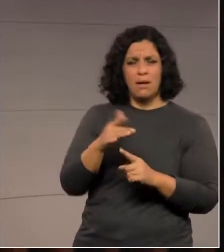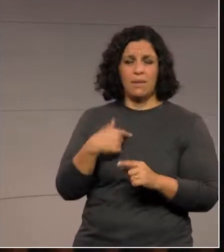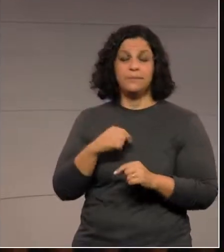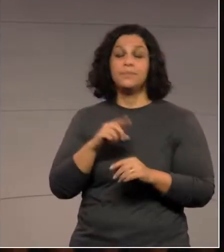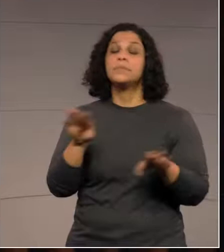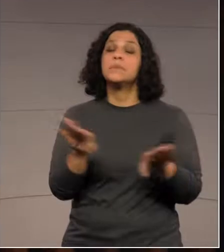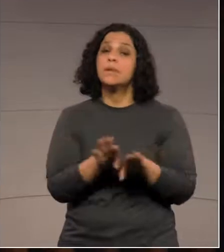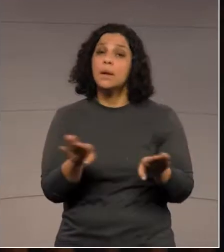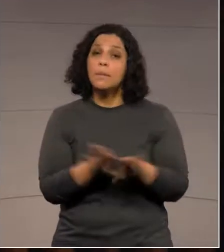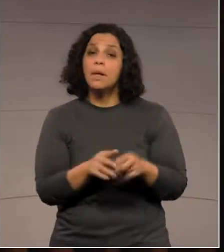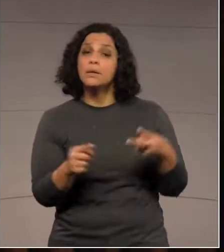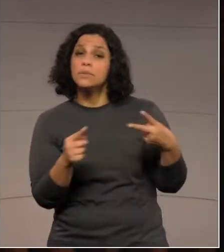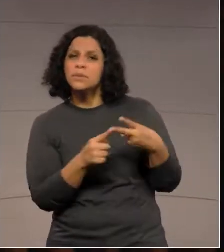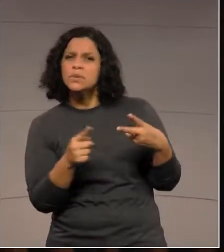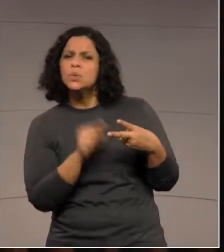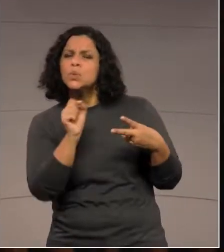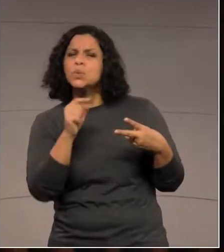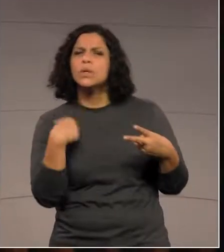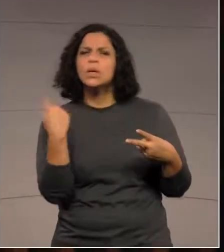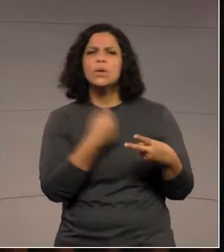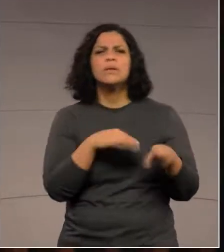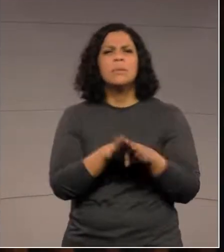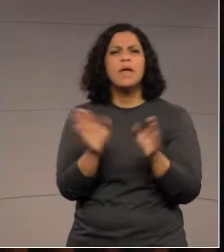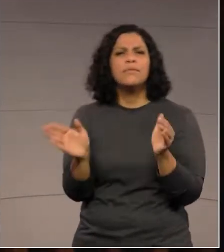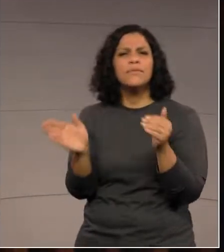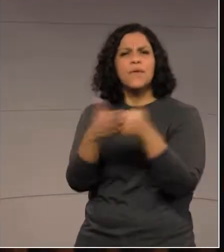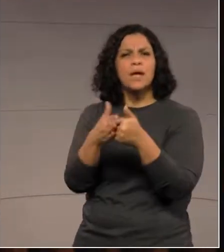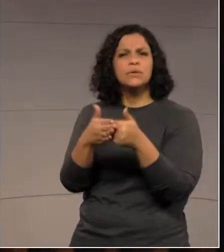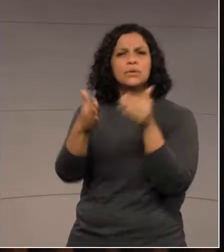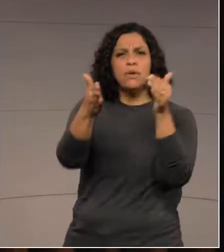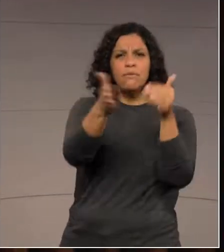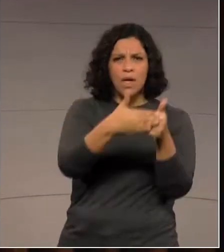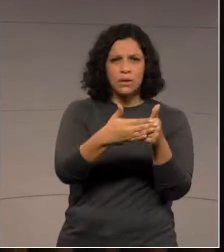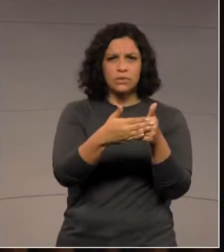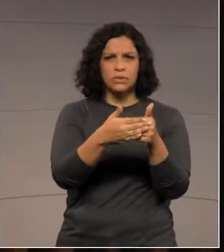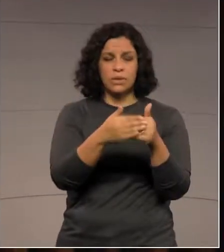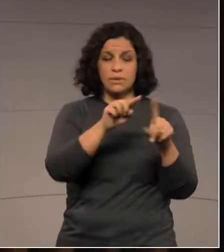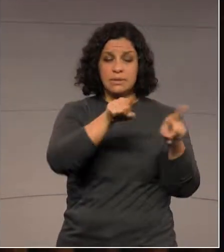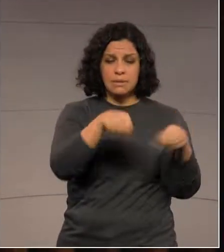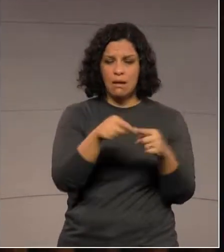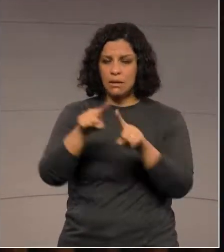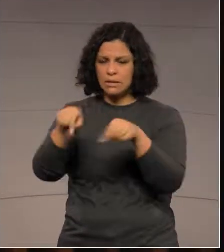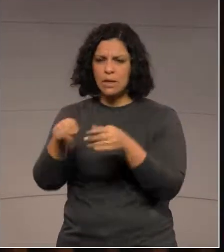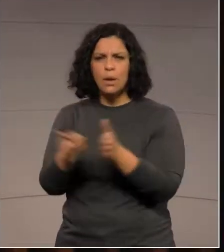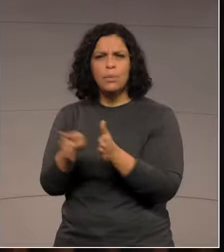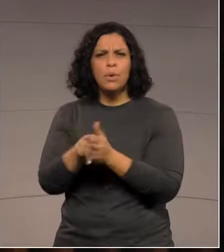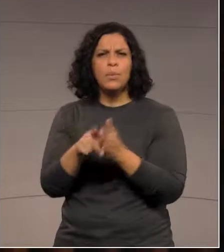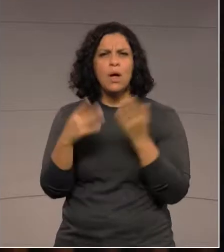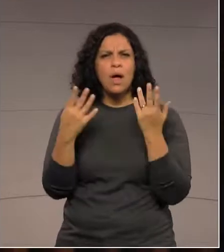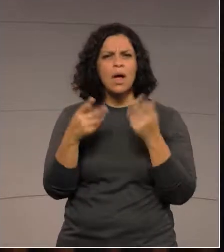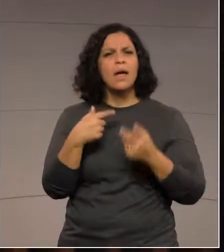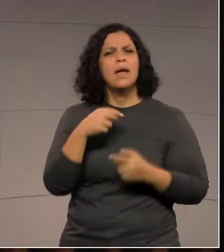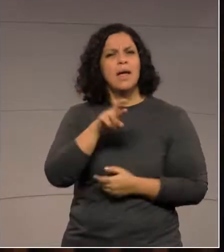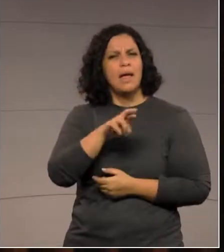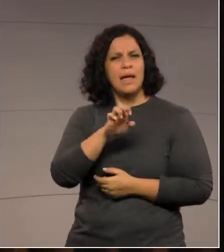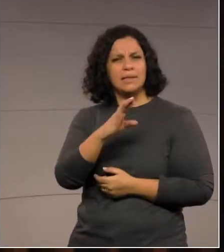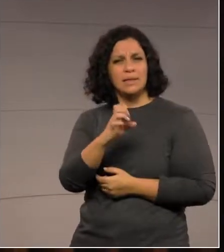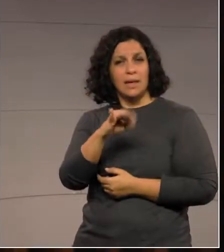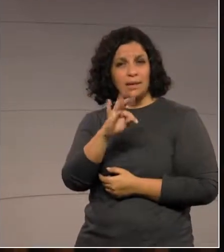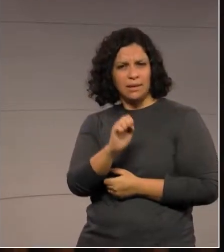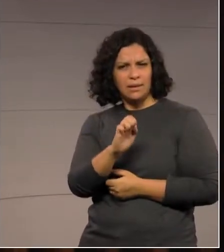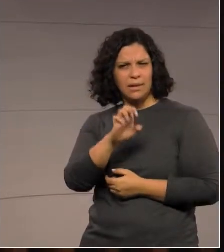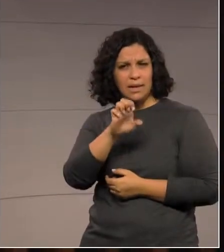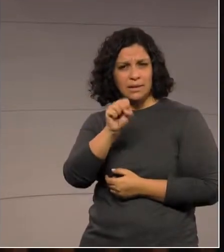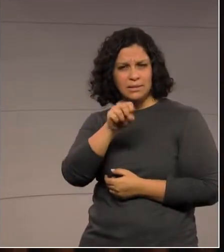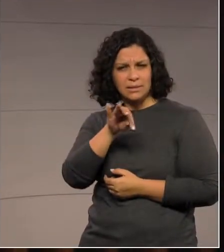Na mesma esteira, no mesmo sentido, a extinção também de dois escritórios regionais da Receita, da Receita Estadual. As